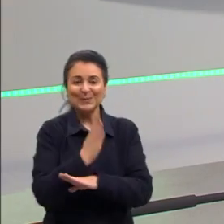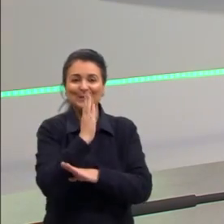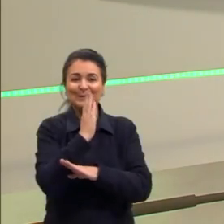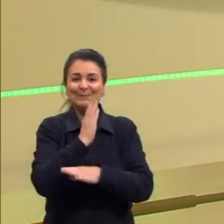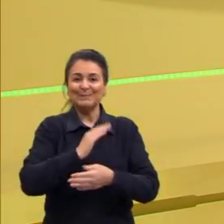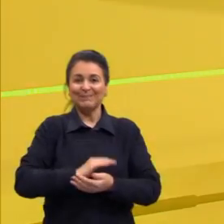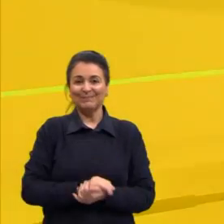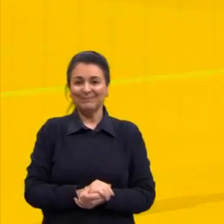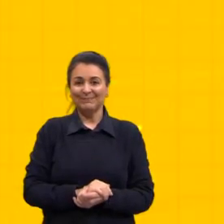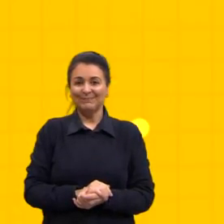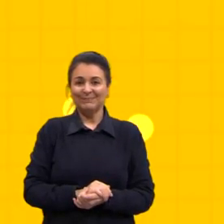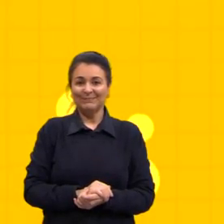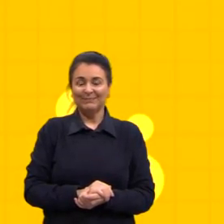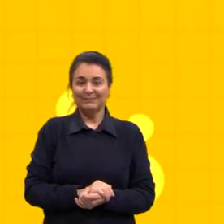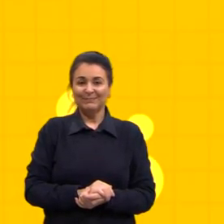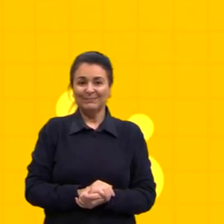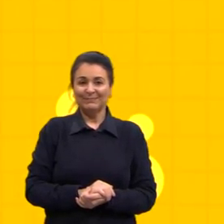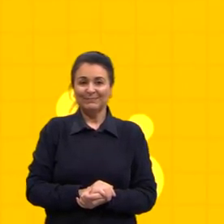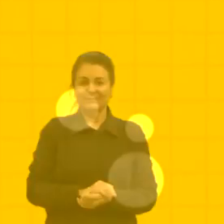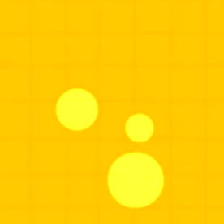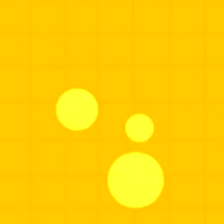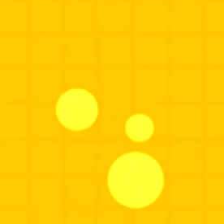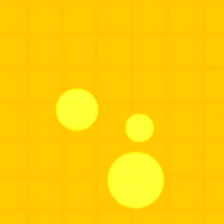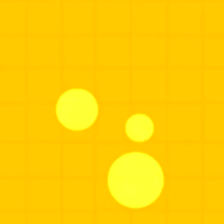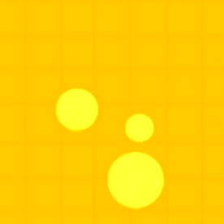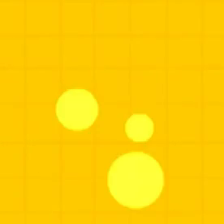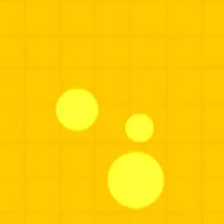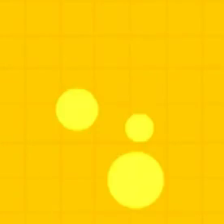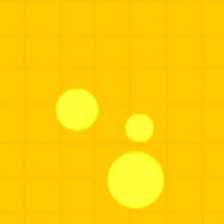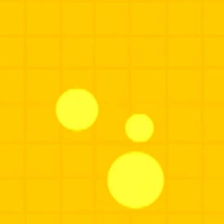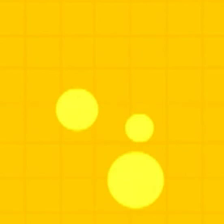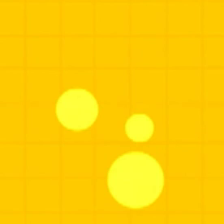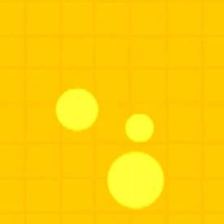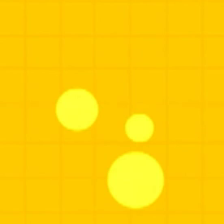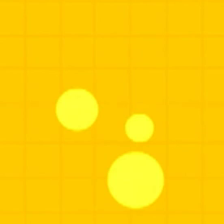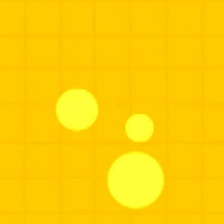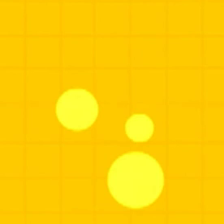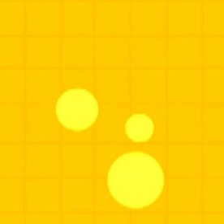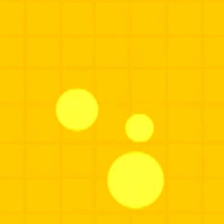Música Música Música